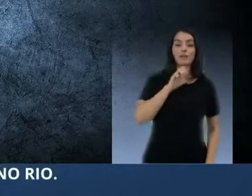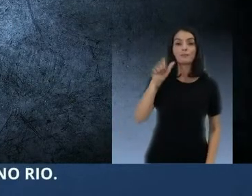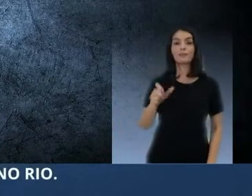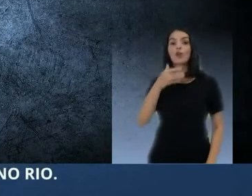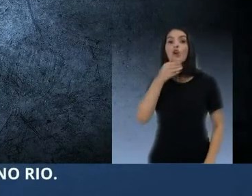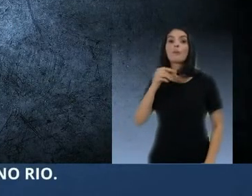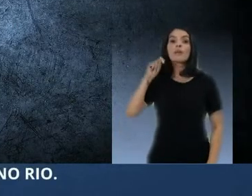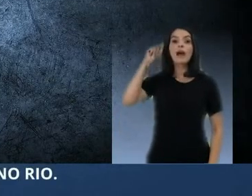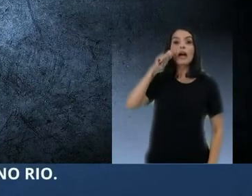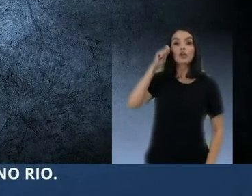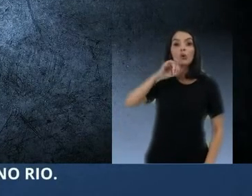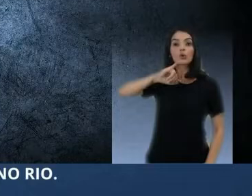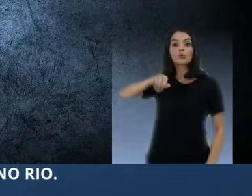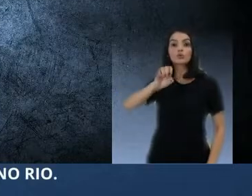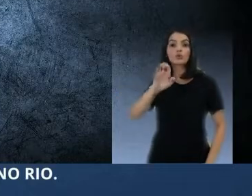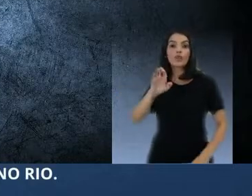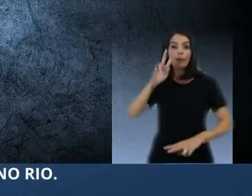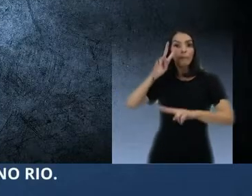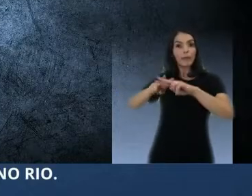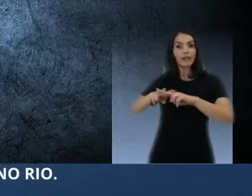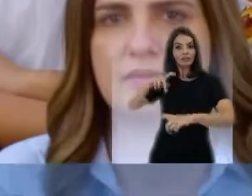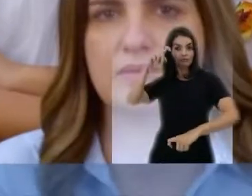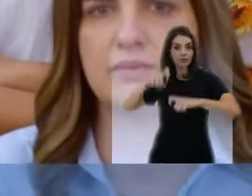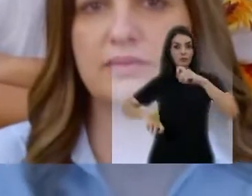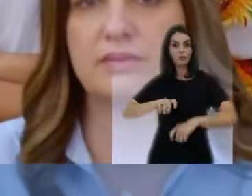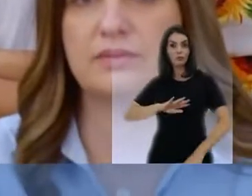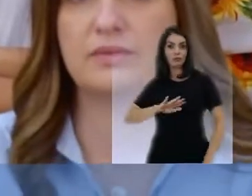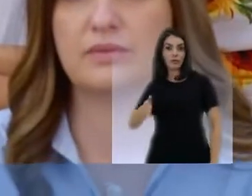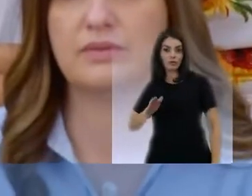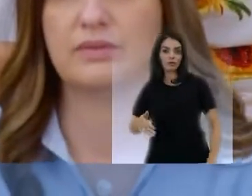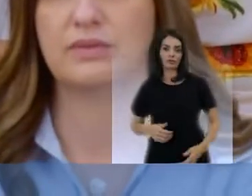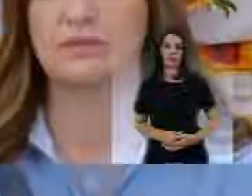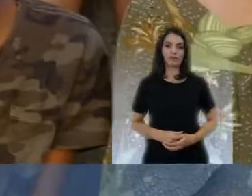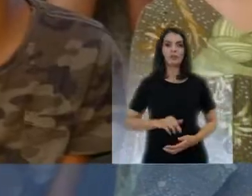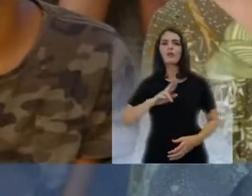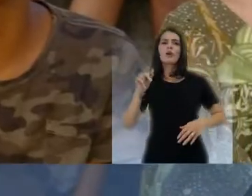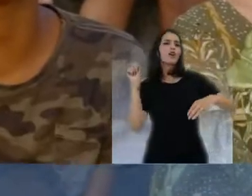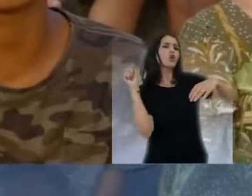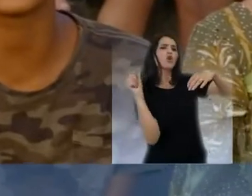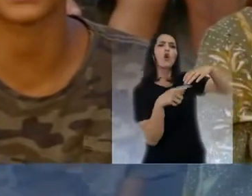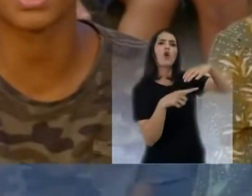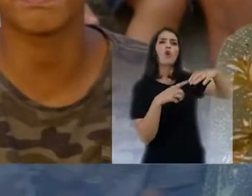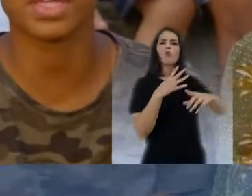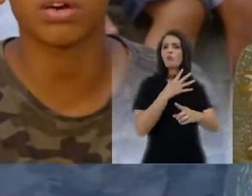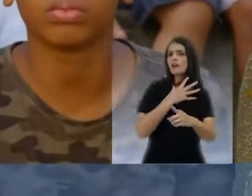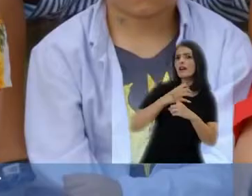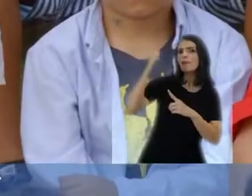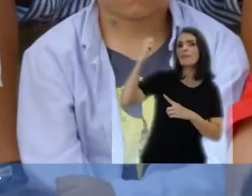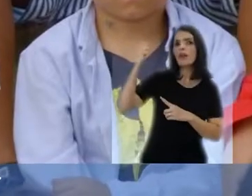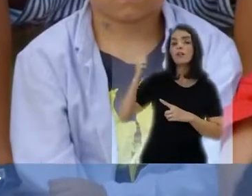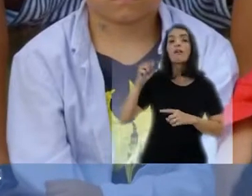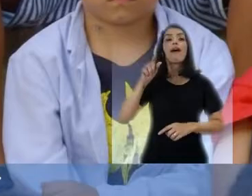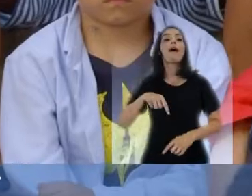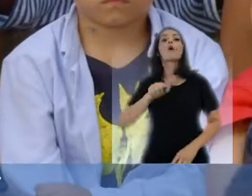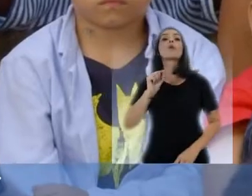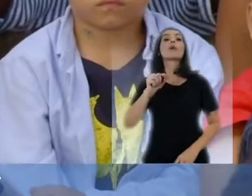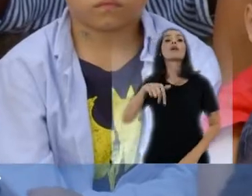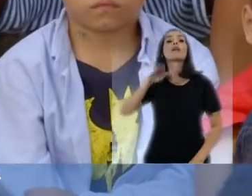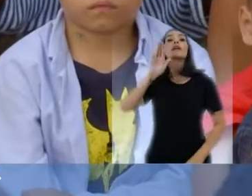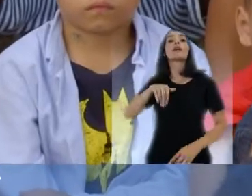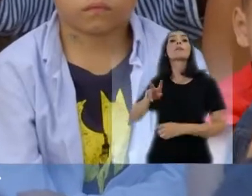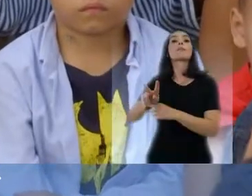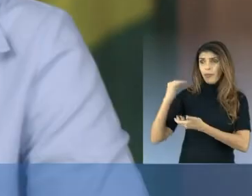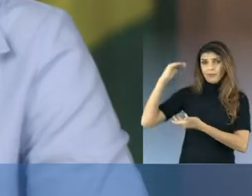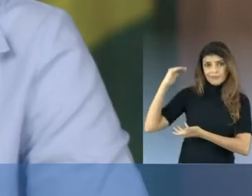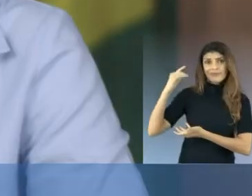Ator José Dumont é preso por pedofilia no Rio. Não é sobre fazer um gol. Não é sobre ser campeão. É sobre quem vai